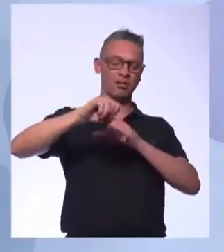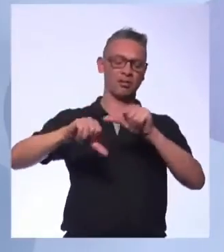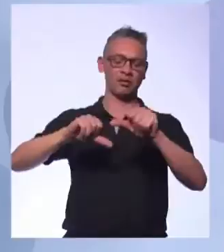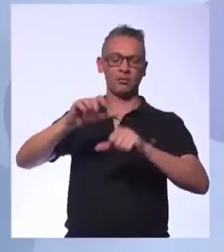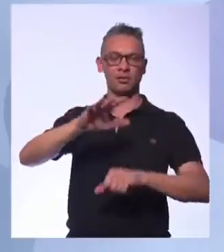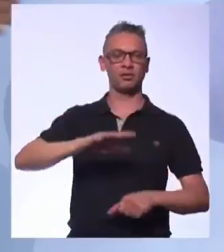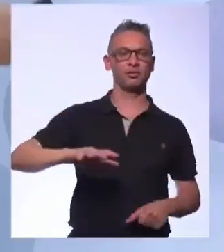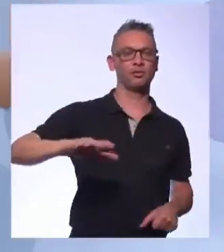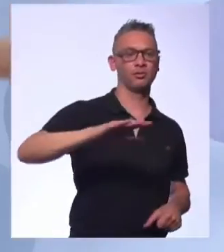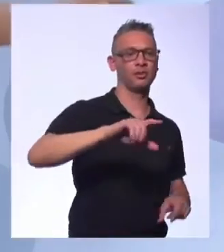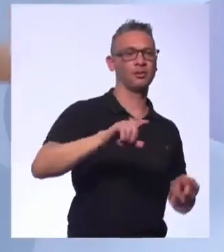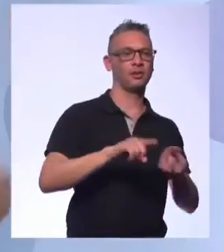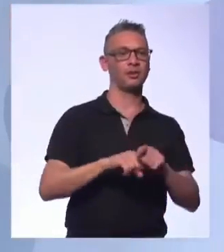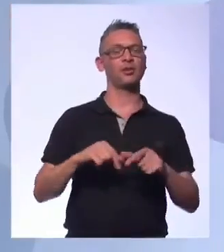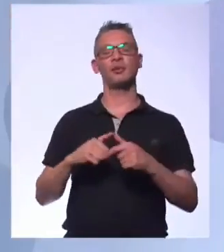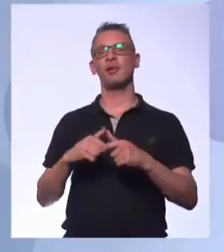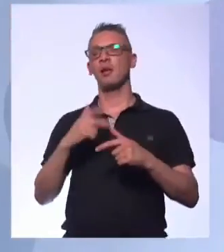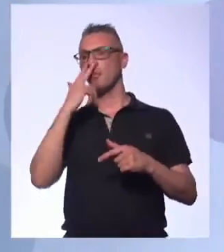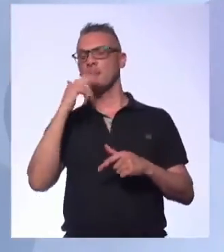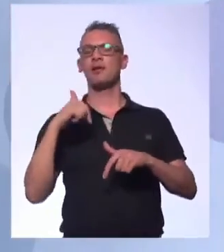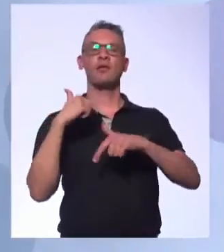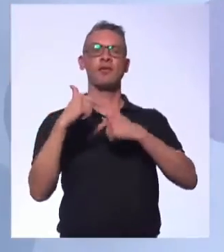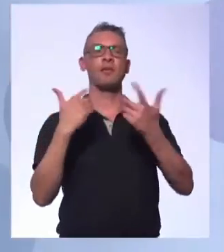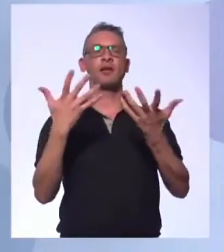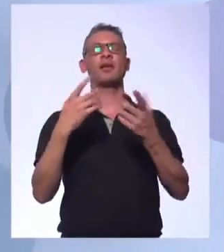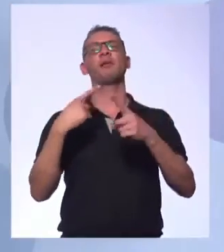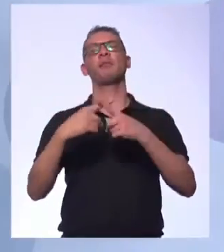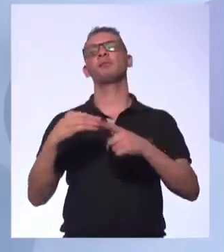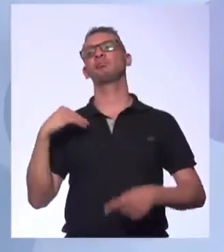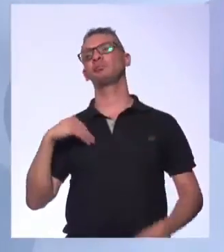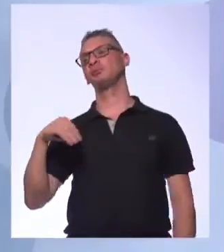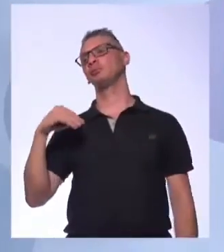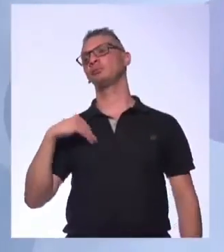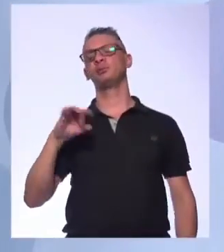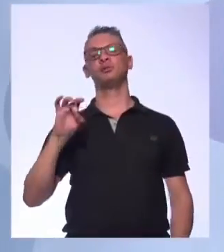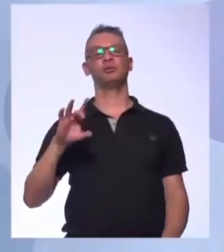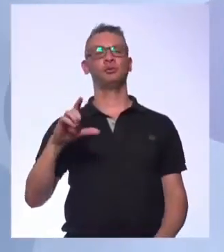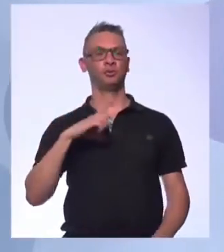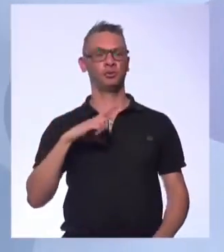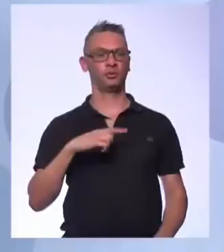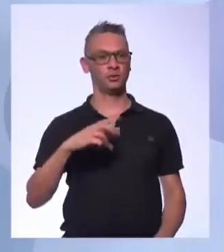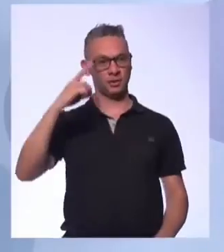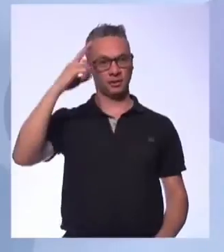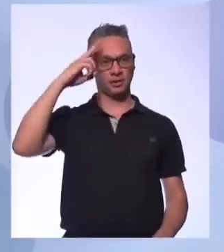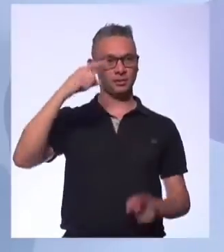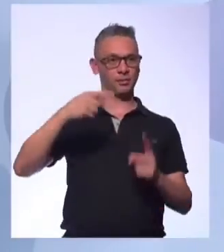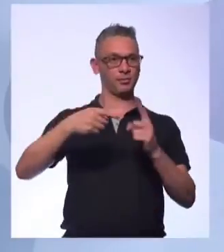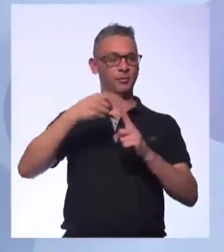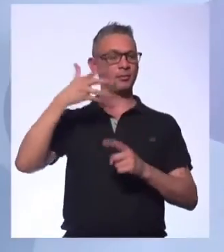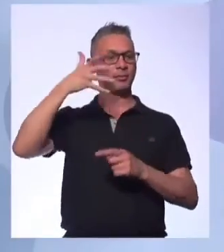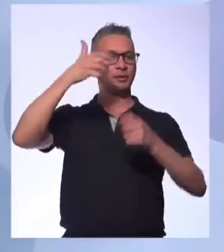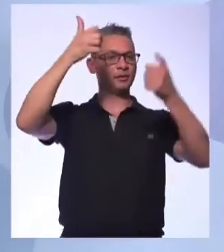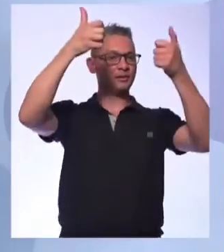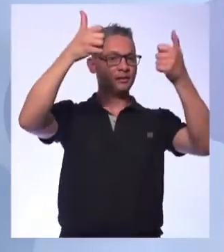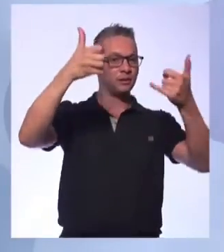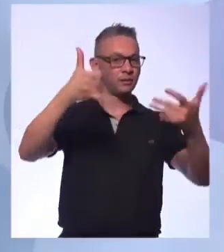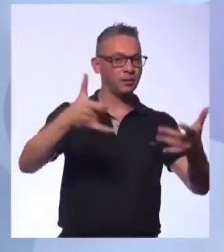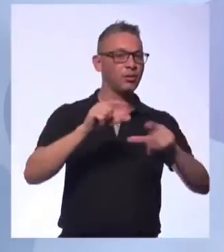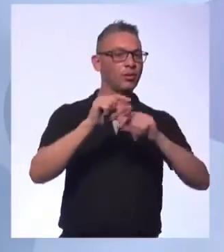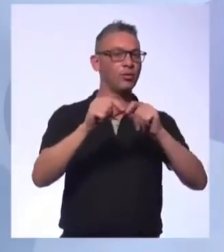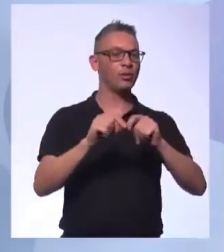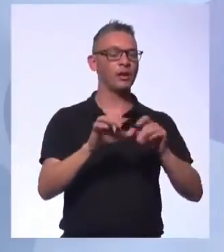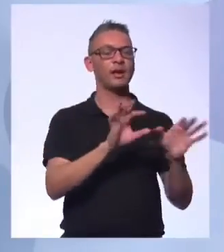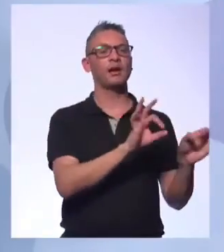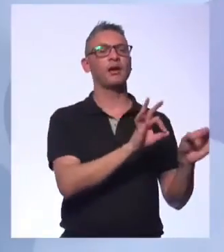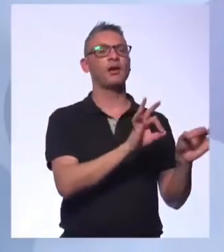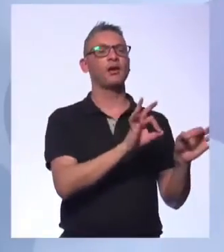ambiente e passa a fazer aquilo somente pela sua sobrevivência. e talvez você vai lembrar da nossa primeira palestra quando a gente trabalhou, aquela coisa da